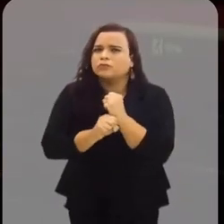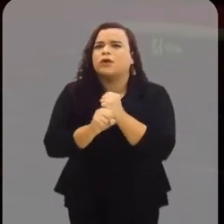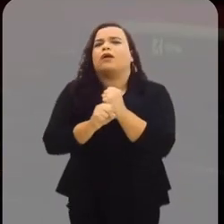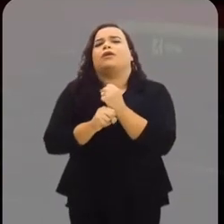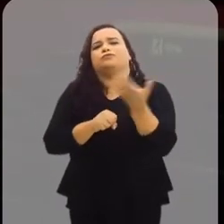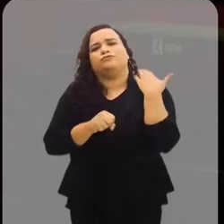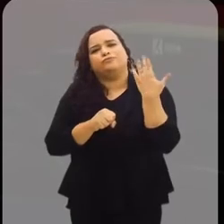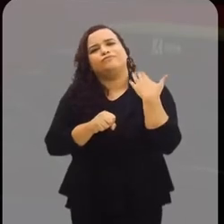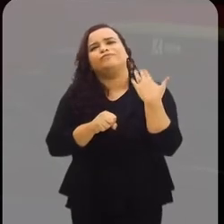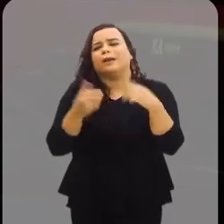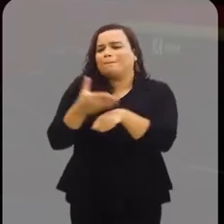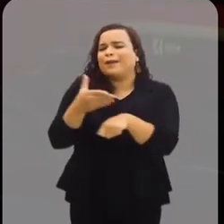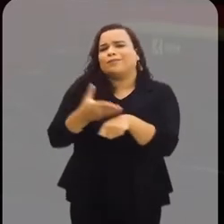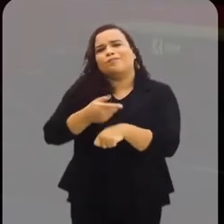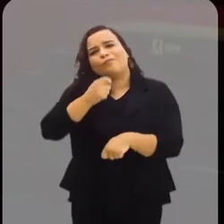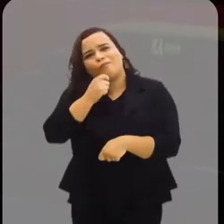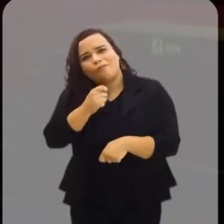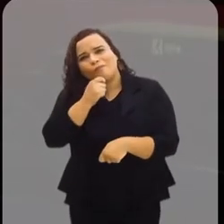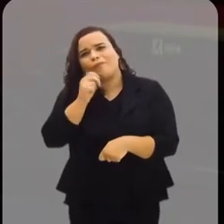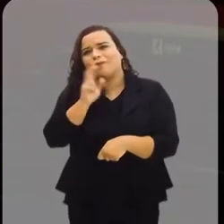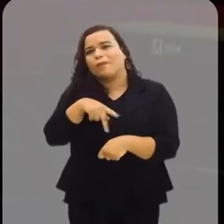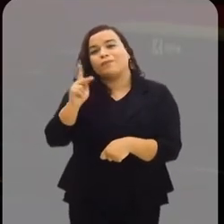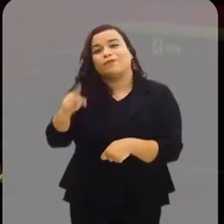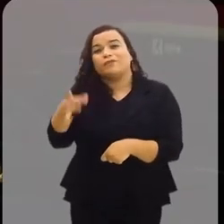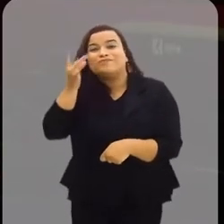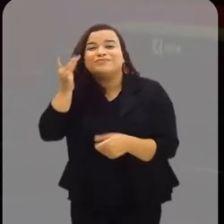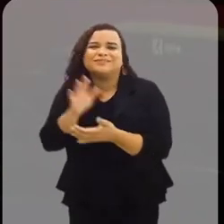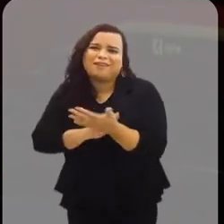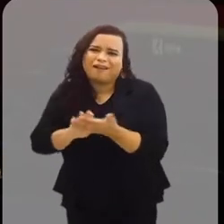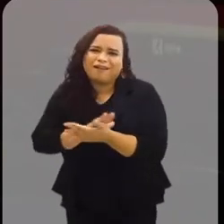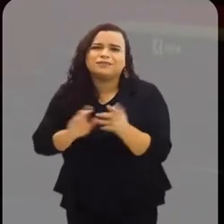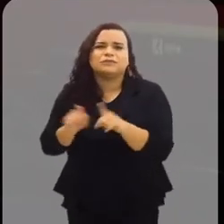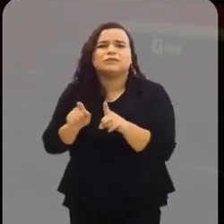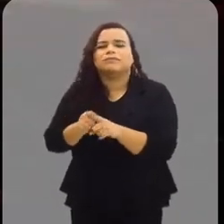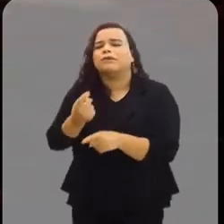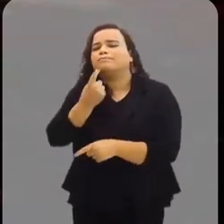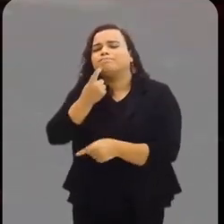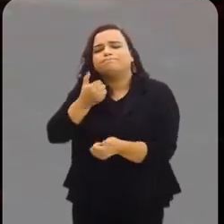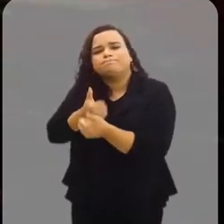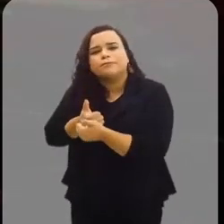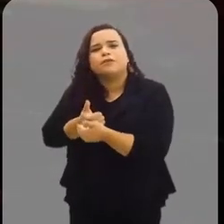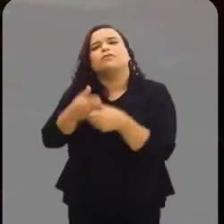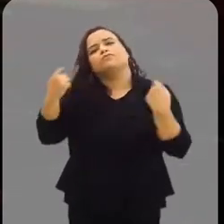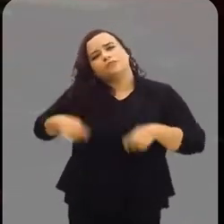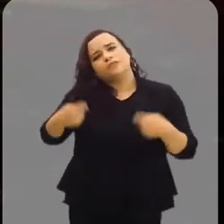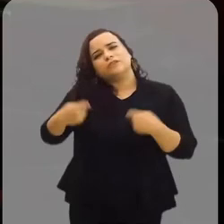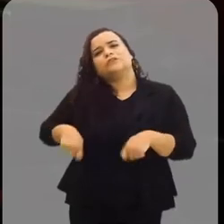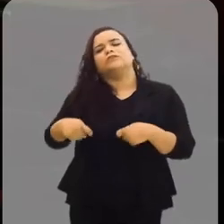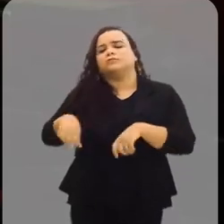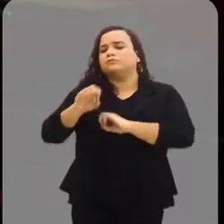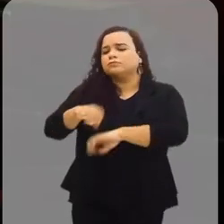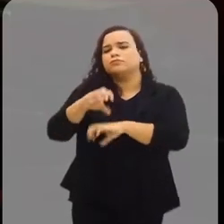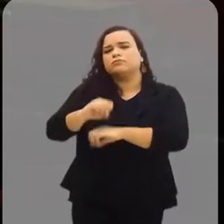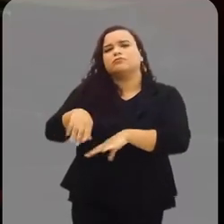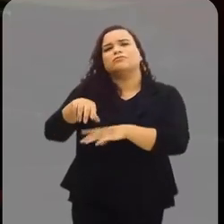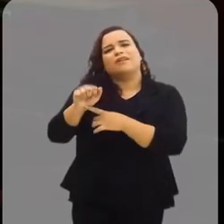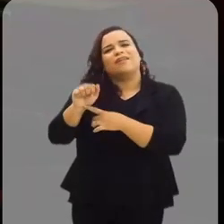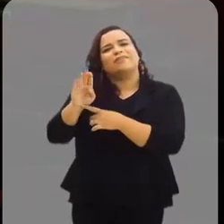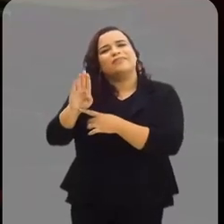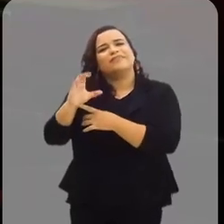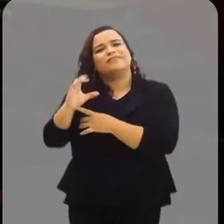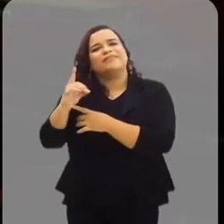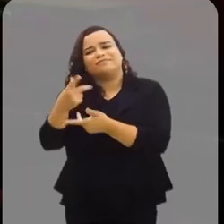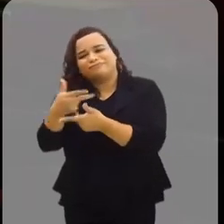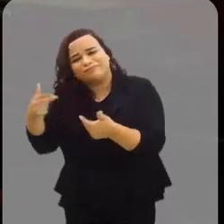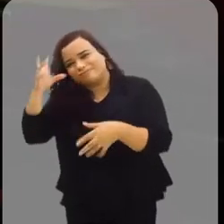dois anos onde eles ficaram sem a efetiva participação do professor e daquela proximidade necessária para que a